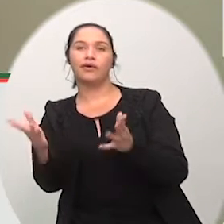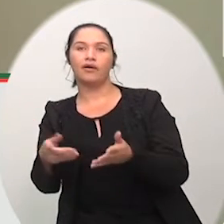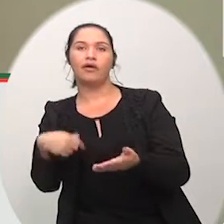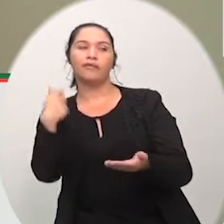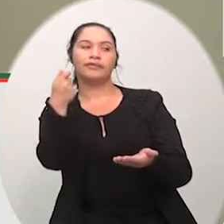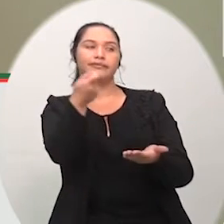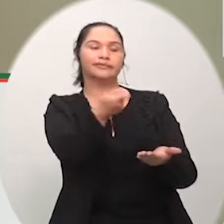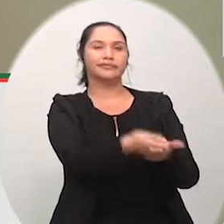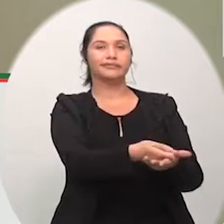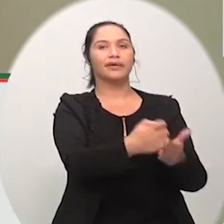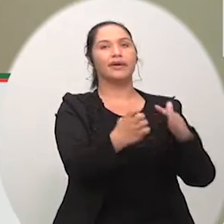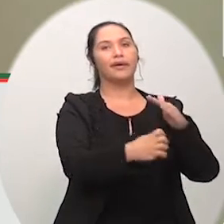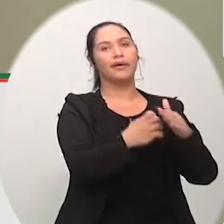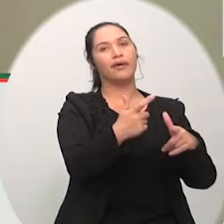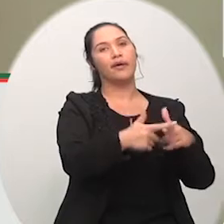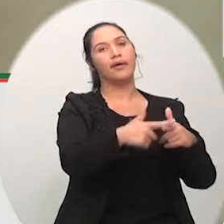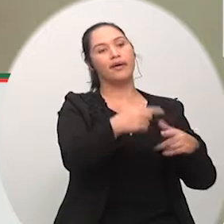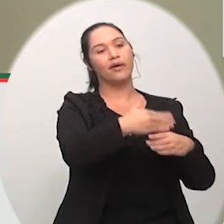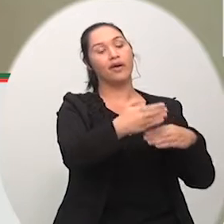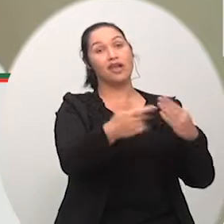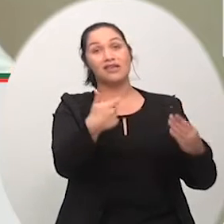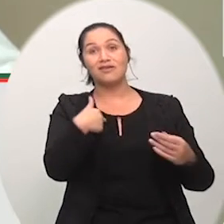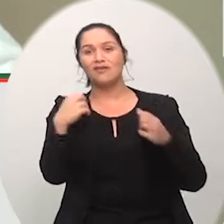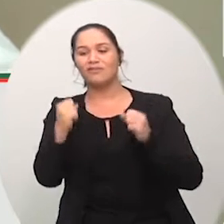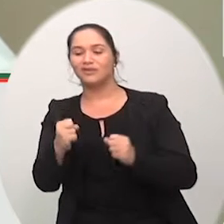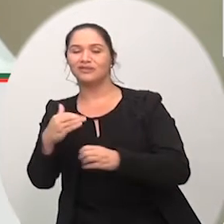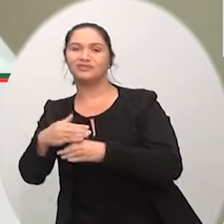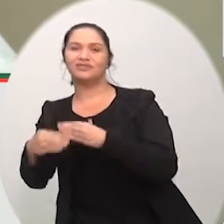lembro como vereador, na grande próspera ali,